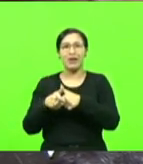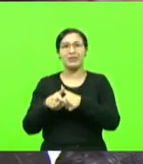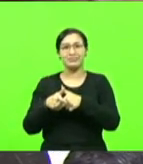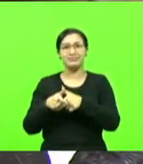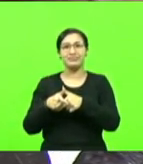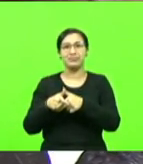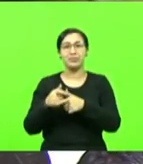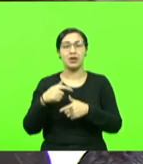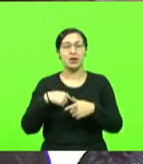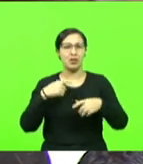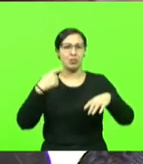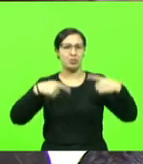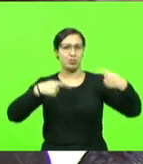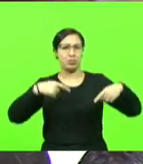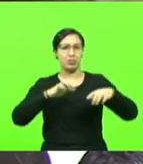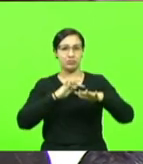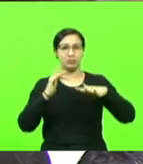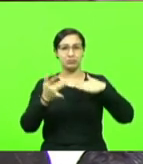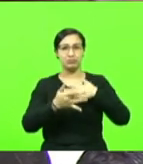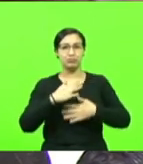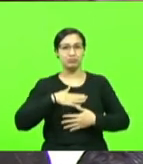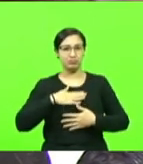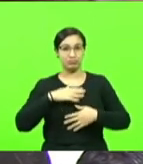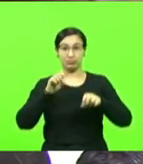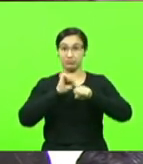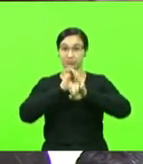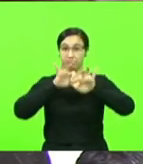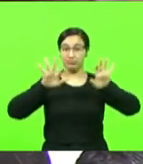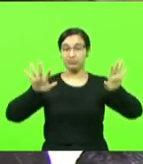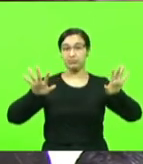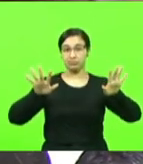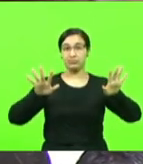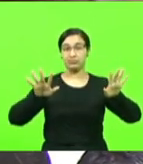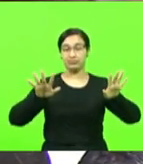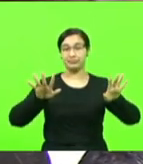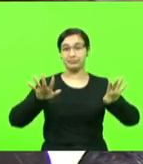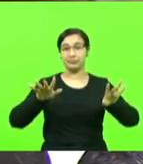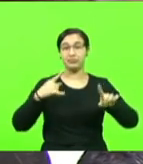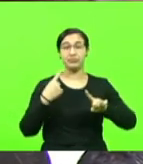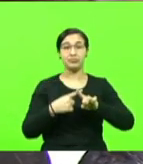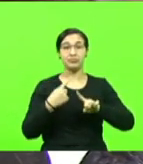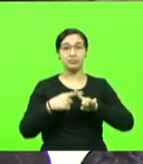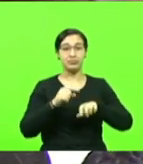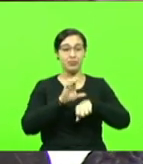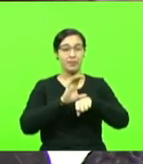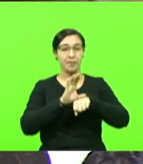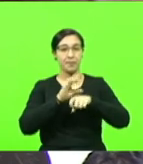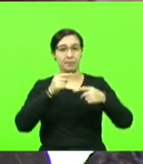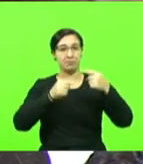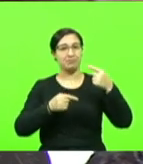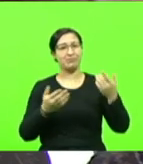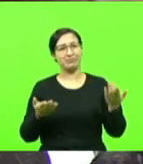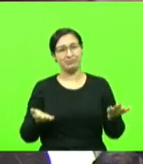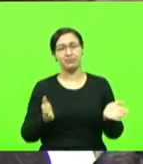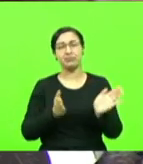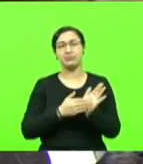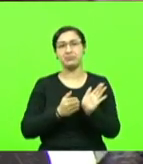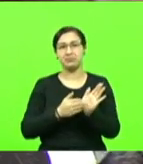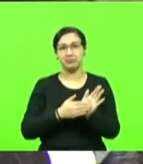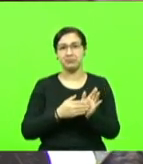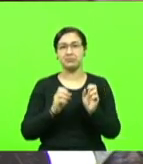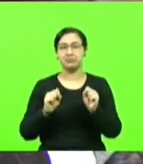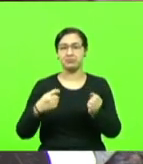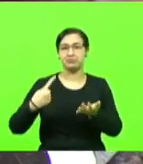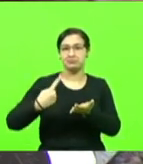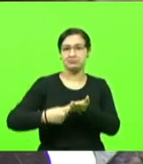explícito. Não tem o que se discutir mais do que aquilo que não está na contramão da Constituição. Mais uma vez, parabéns. Conte com o nosso apoio.